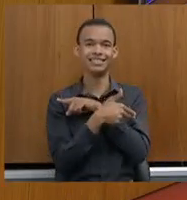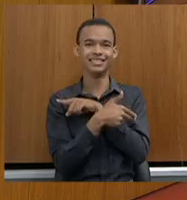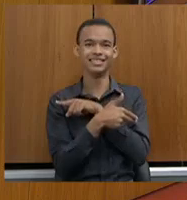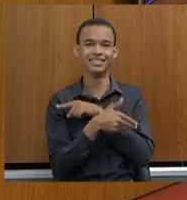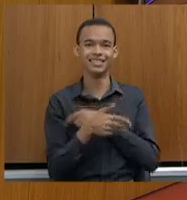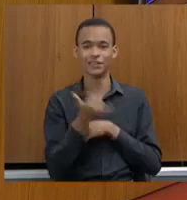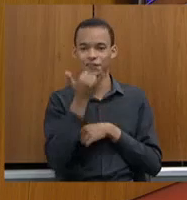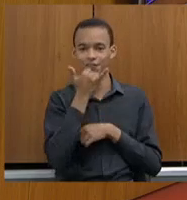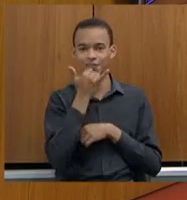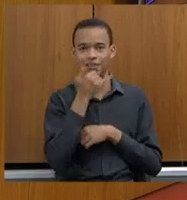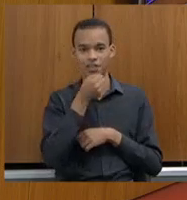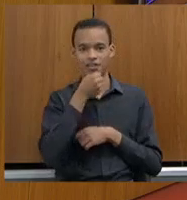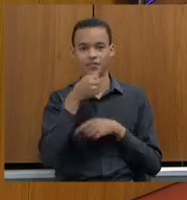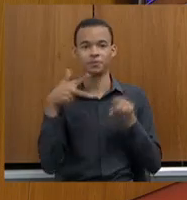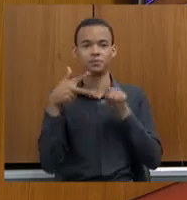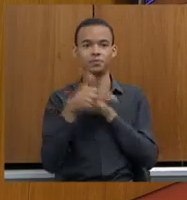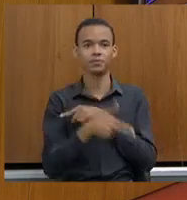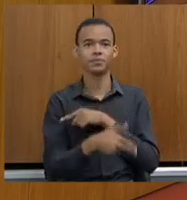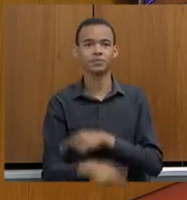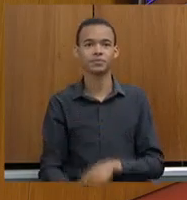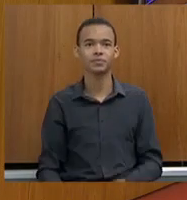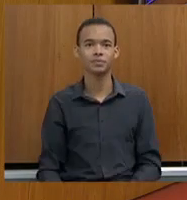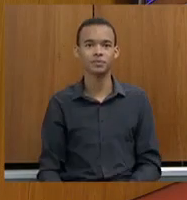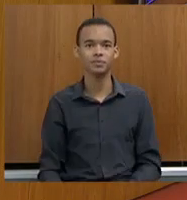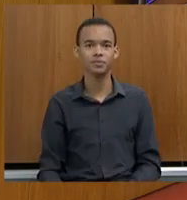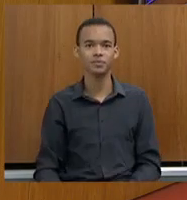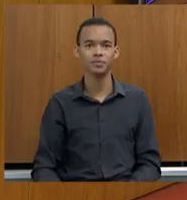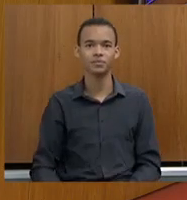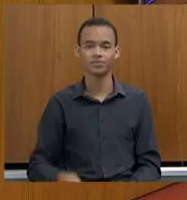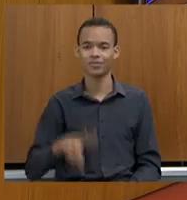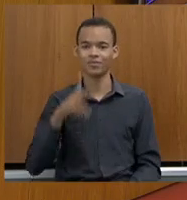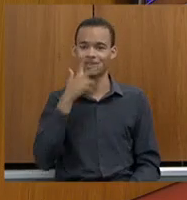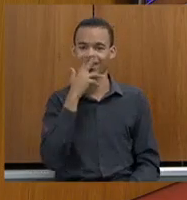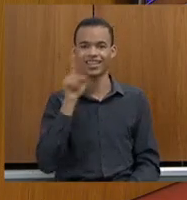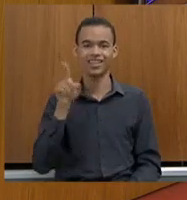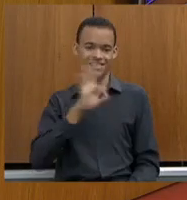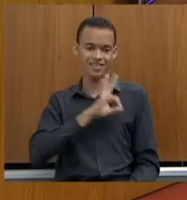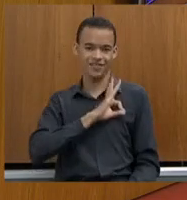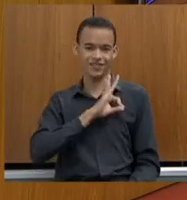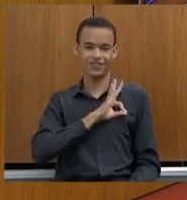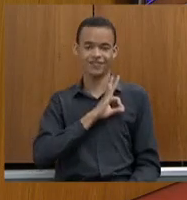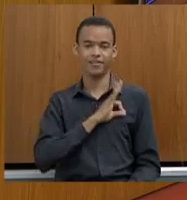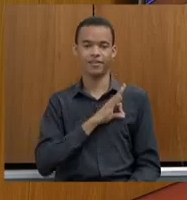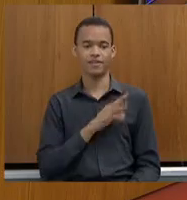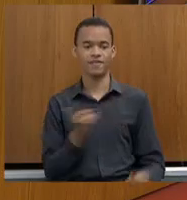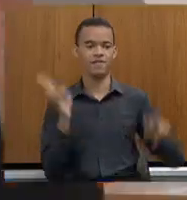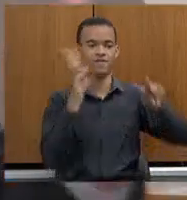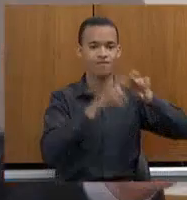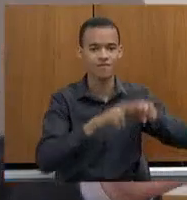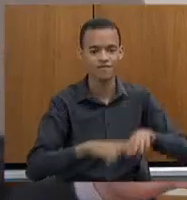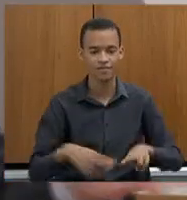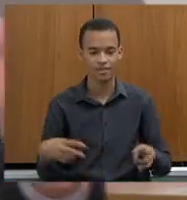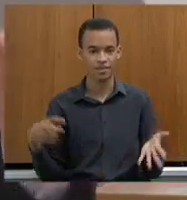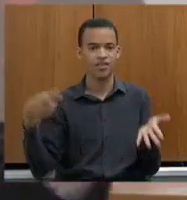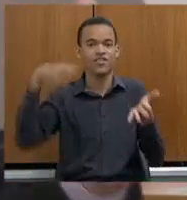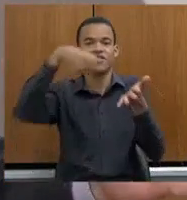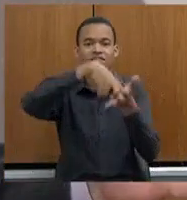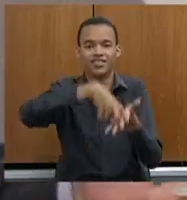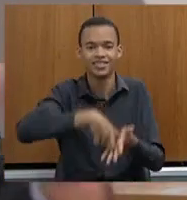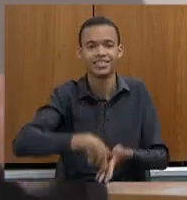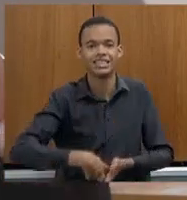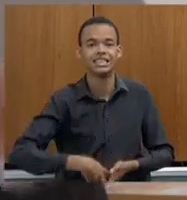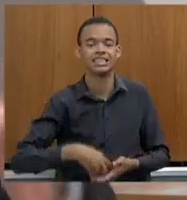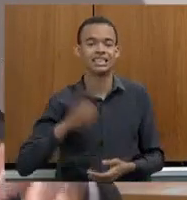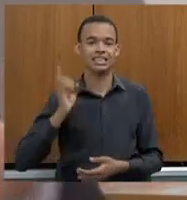O xerife, ele prende, ele condena, não tem autoridade judiciária, não tem o